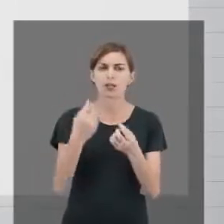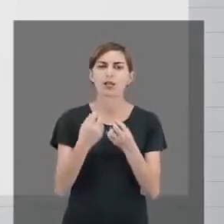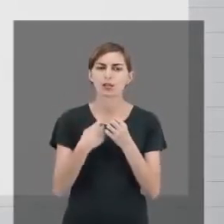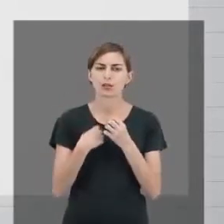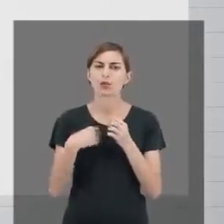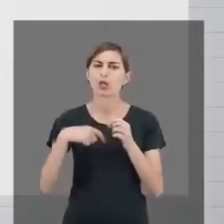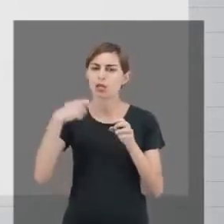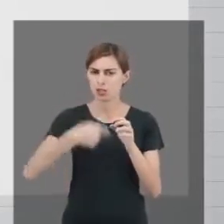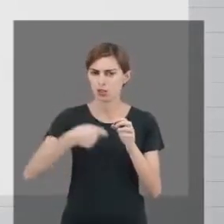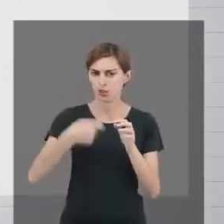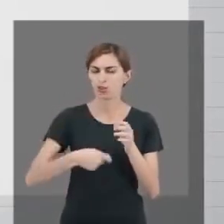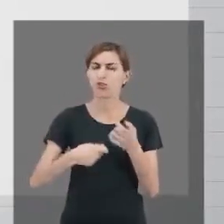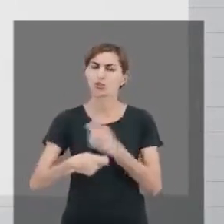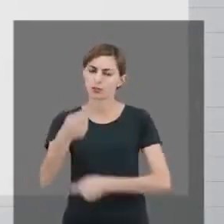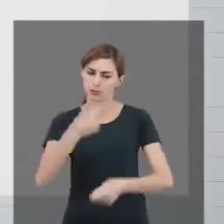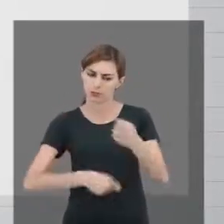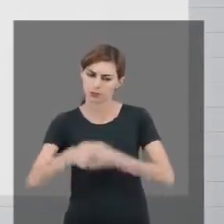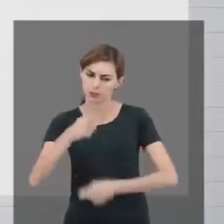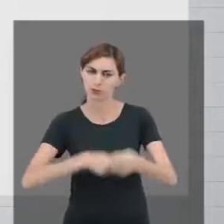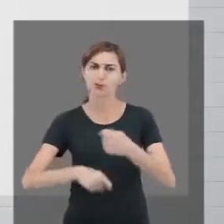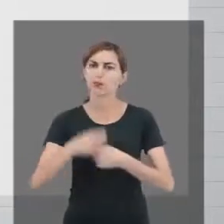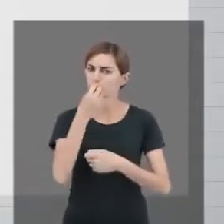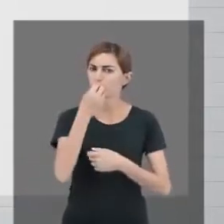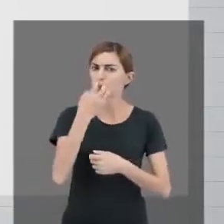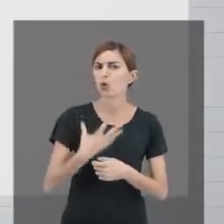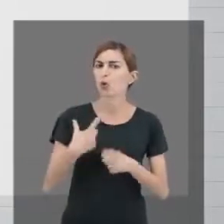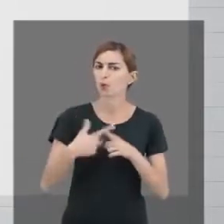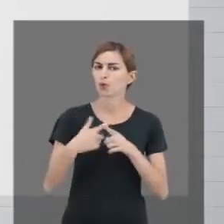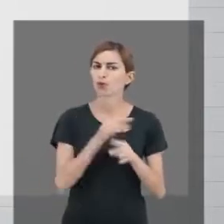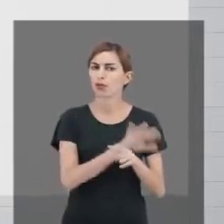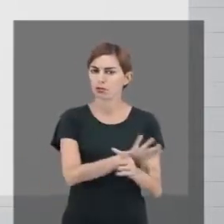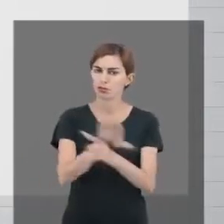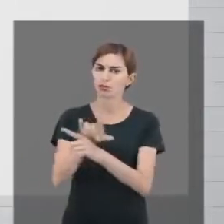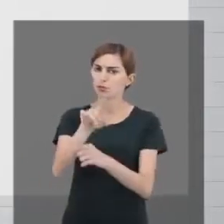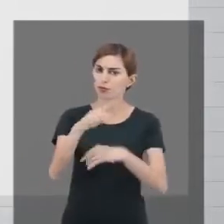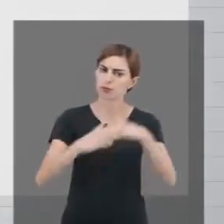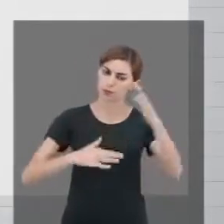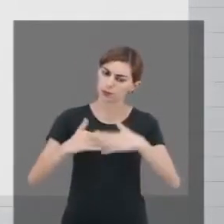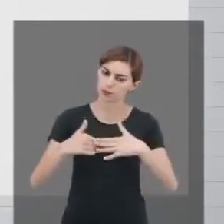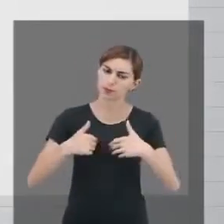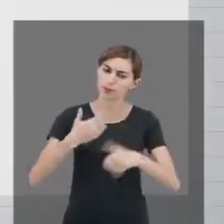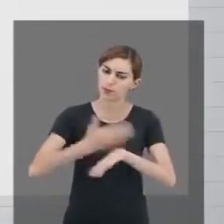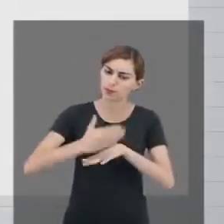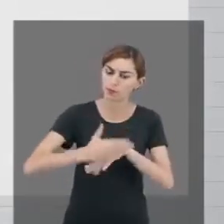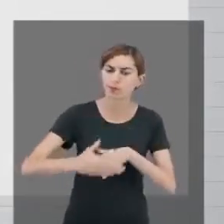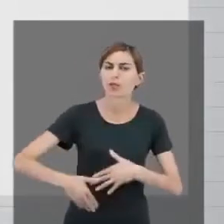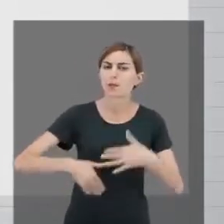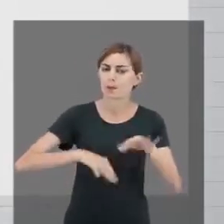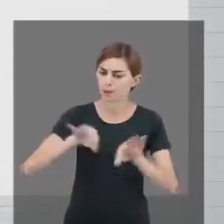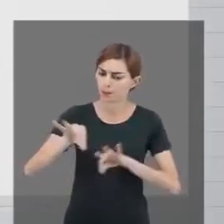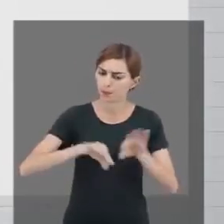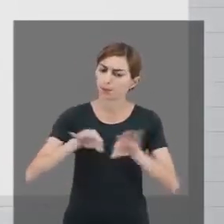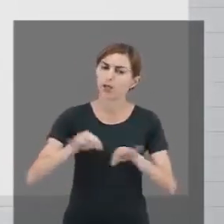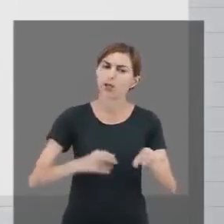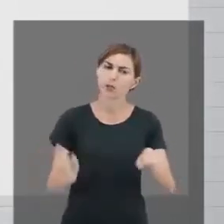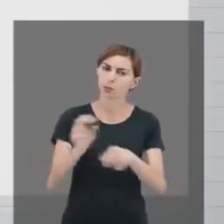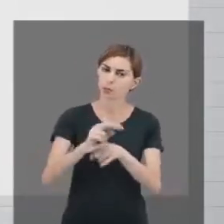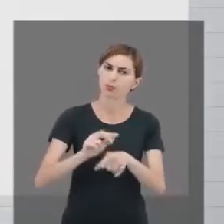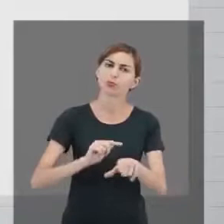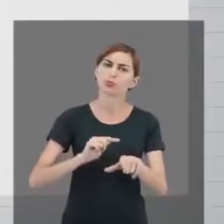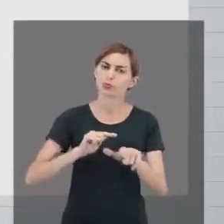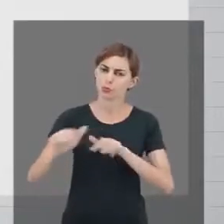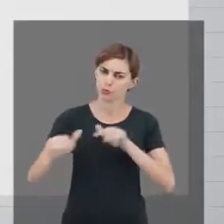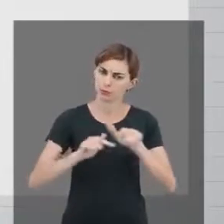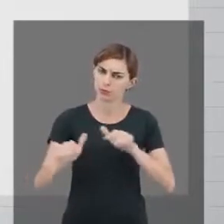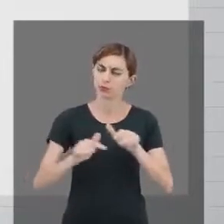acordo com as exigências do mercado. E isso é muito bom, porque ajuda você a se preparar para se colocar no mercado de